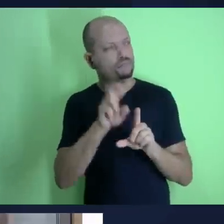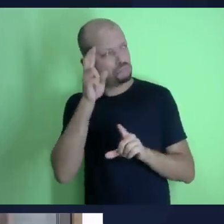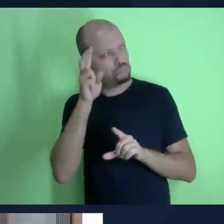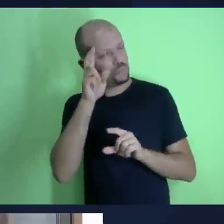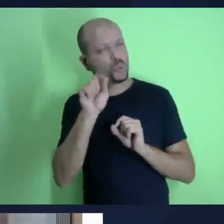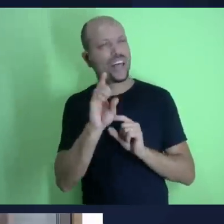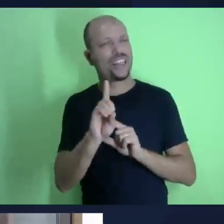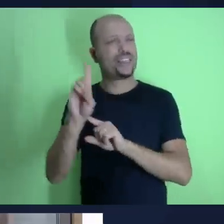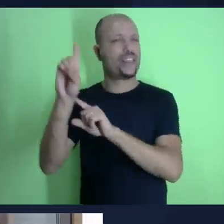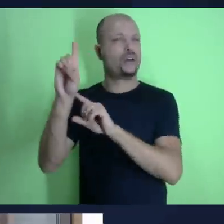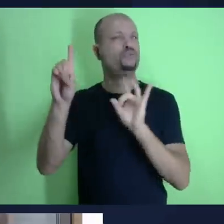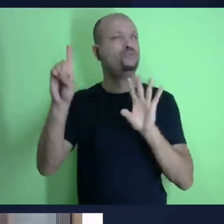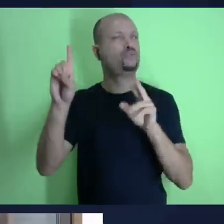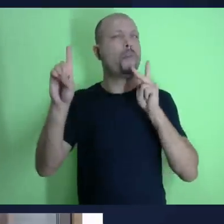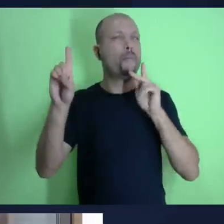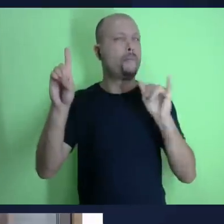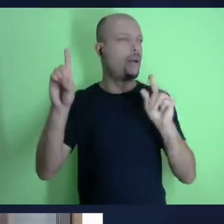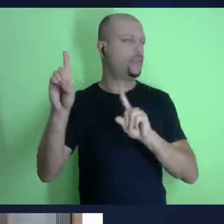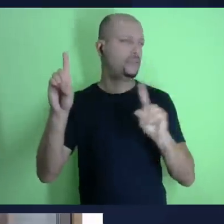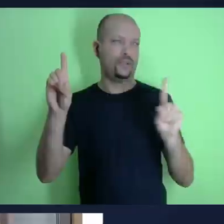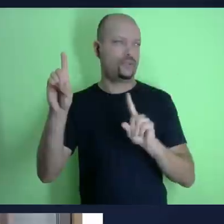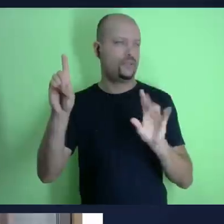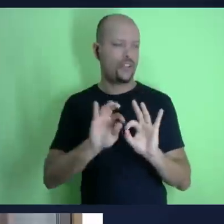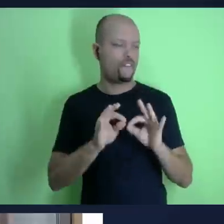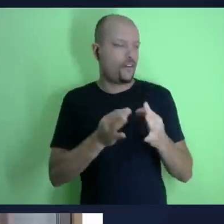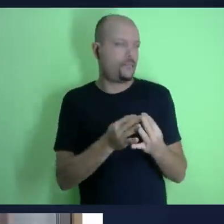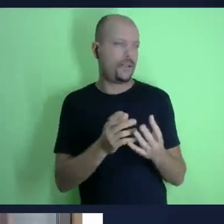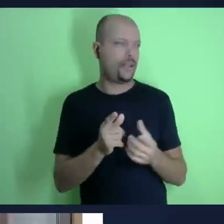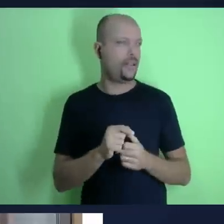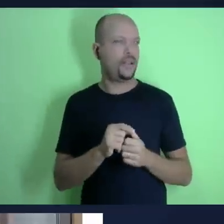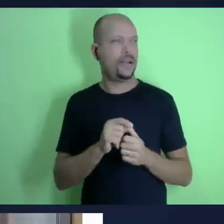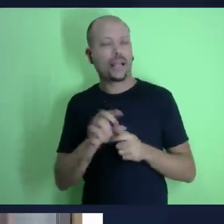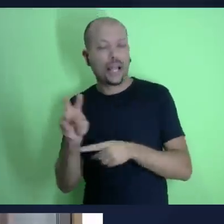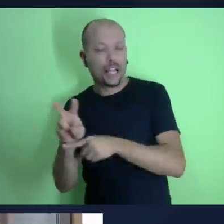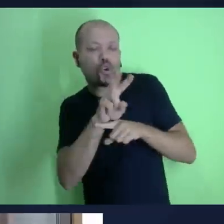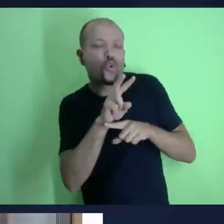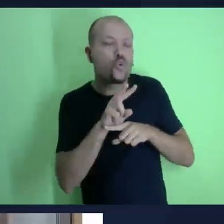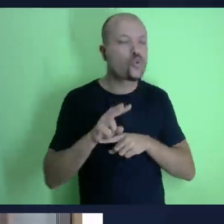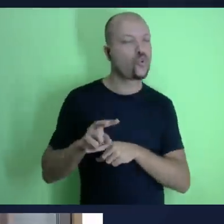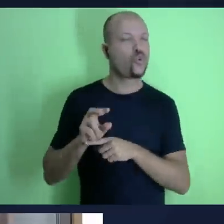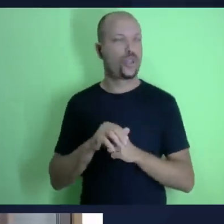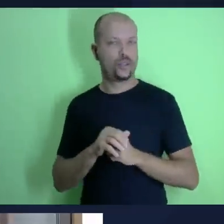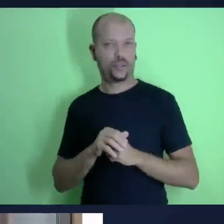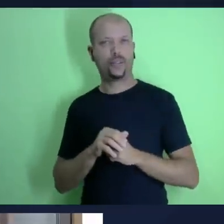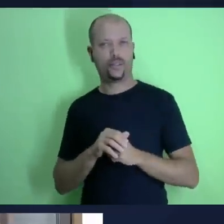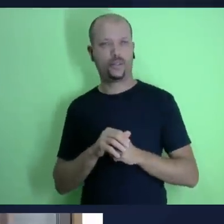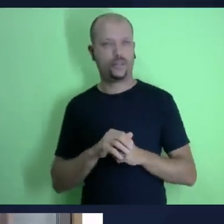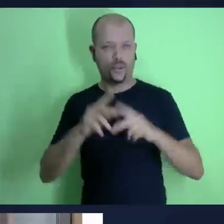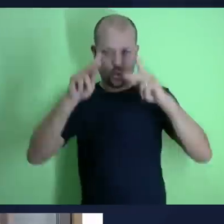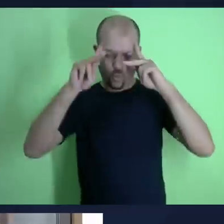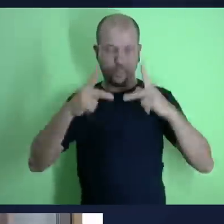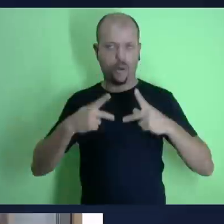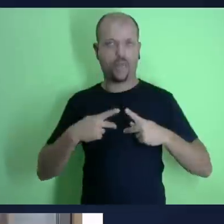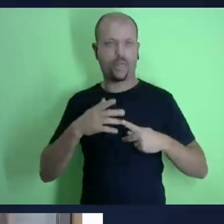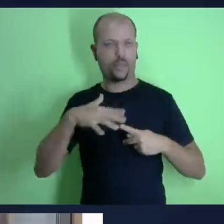é o dono de tudo e nós encontramos isso lendo o salmo cinquenta de dez a doze o salmo vinte e